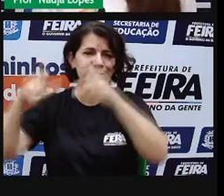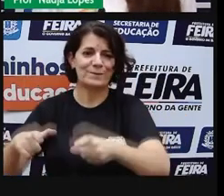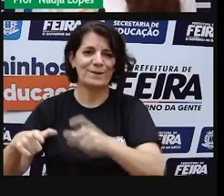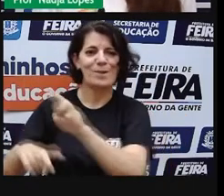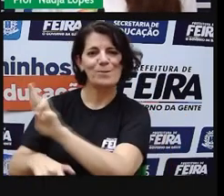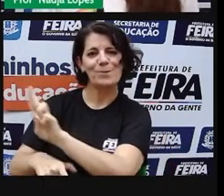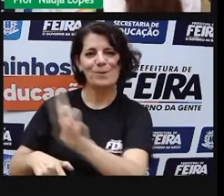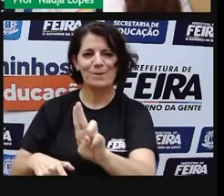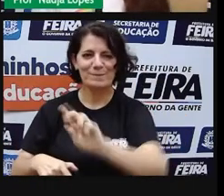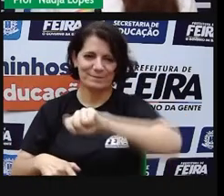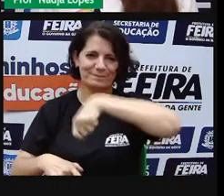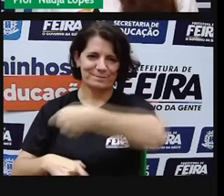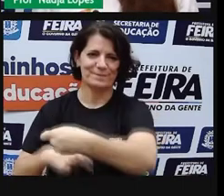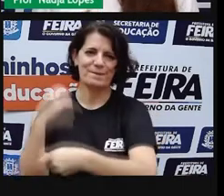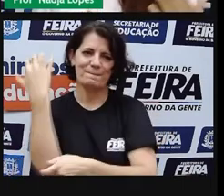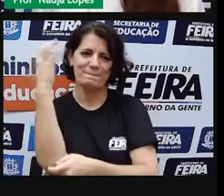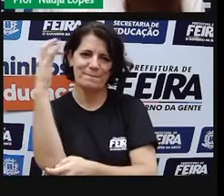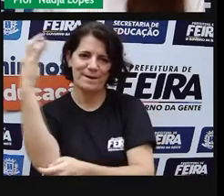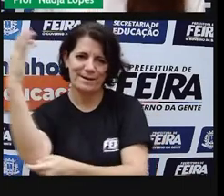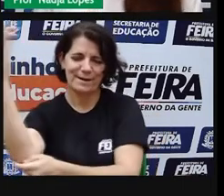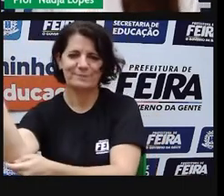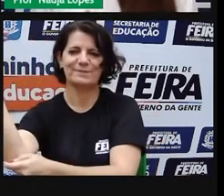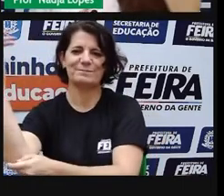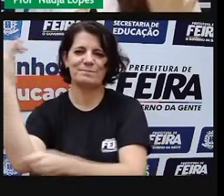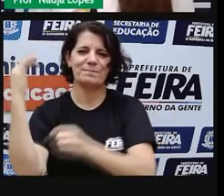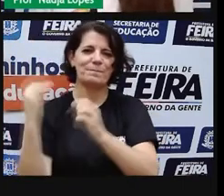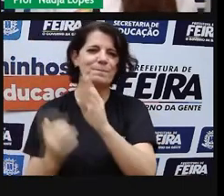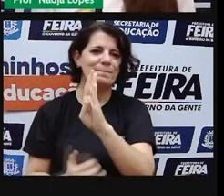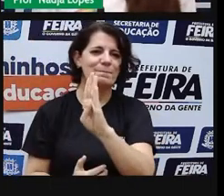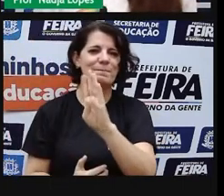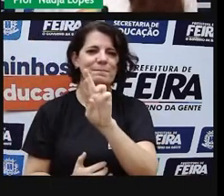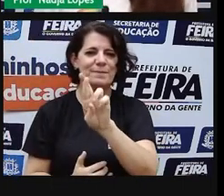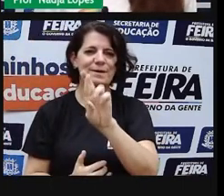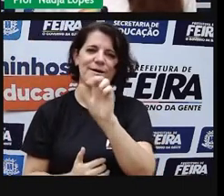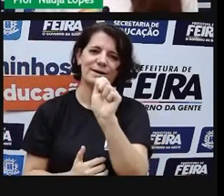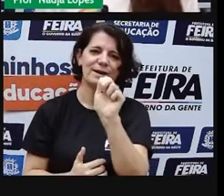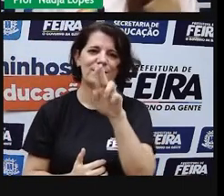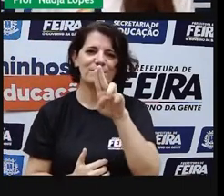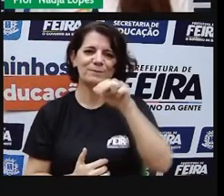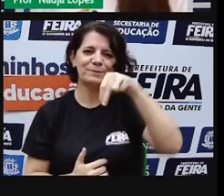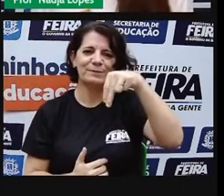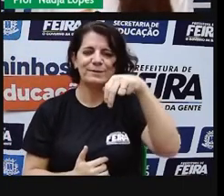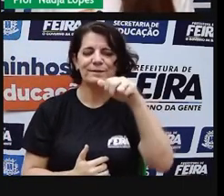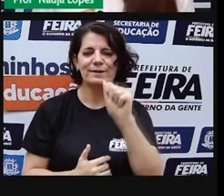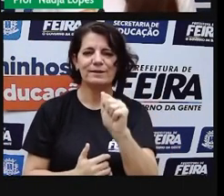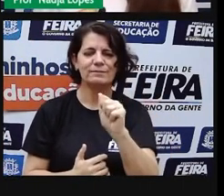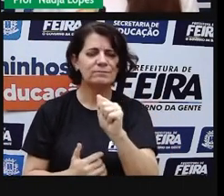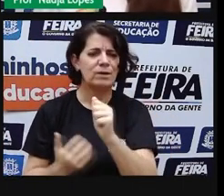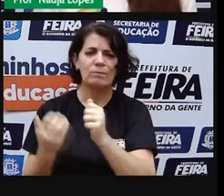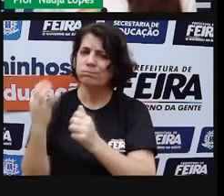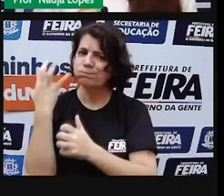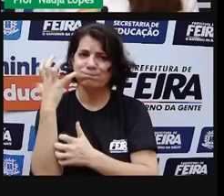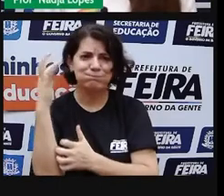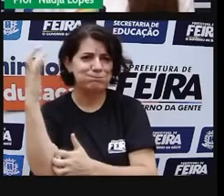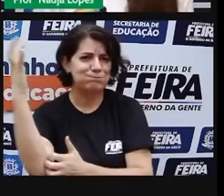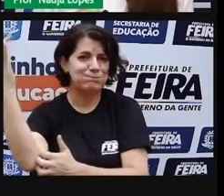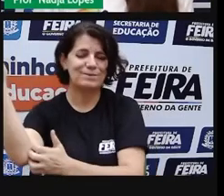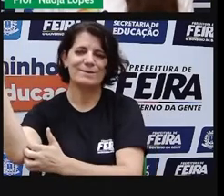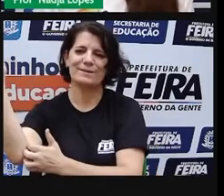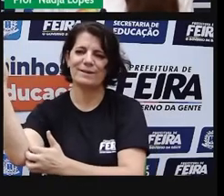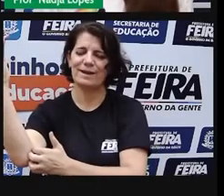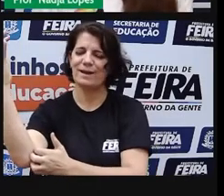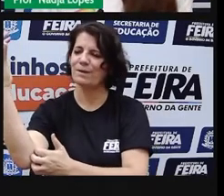árvores de Barauna determinou o nome do bairro. O bairro tinha muita árvore, a árvore de